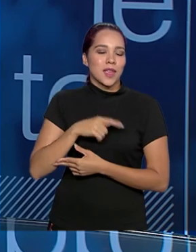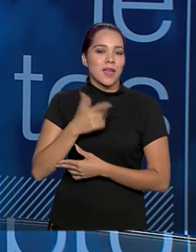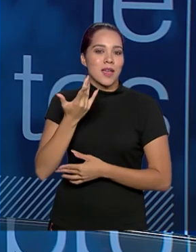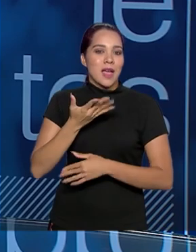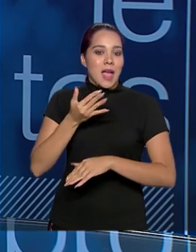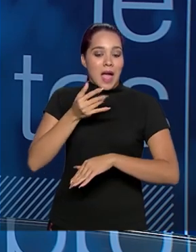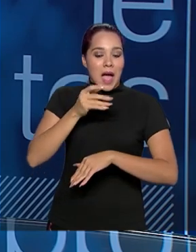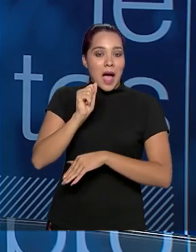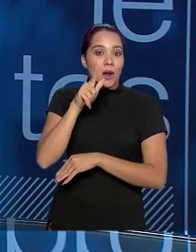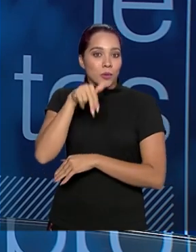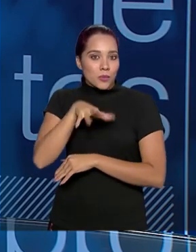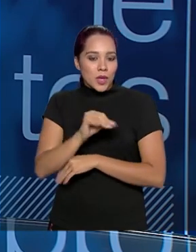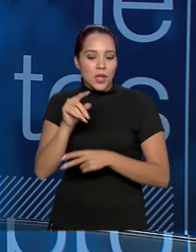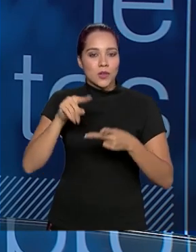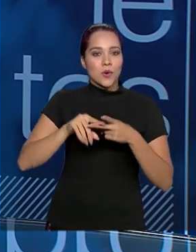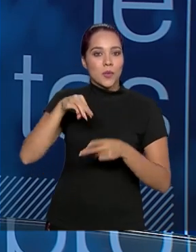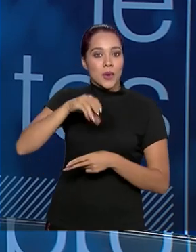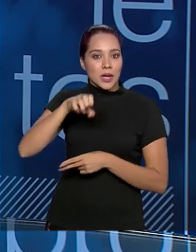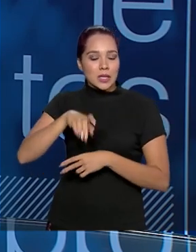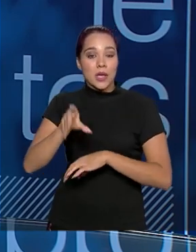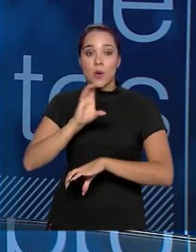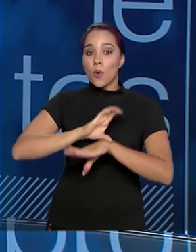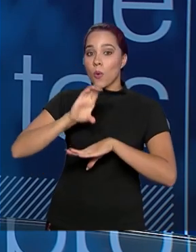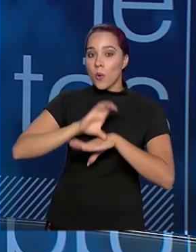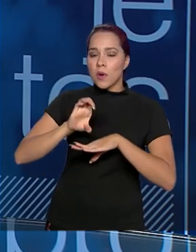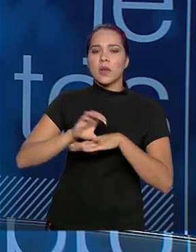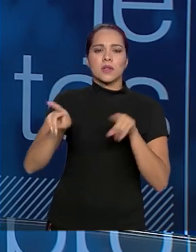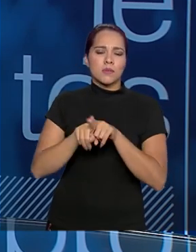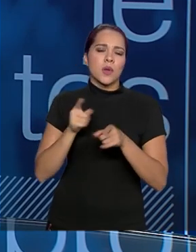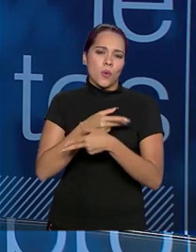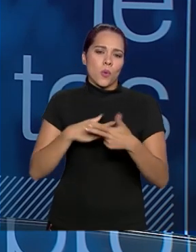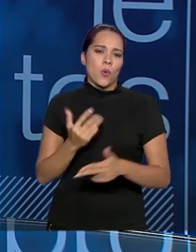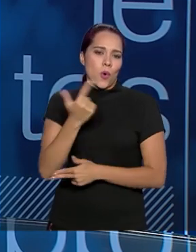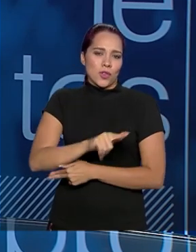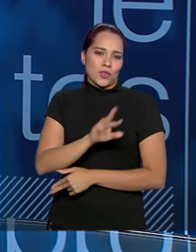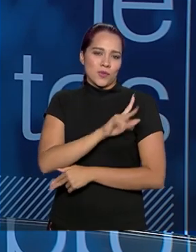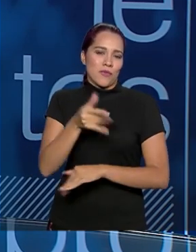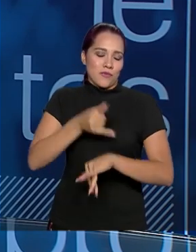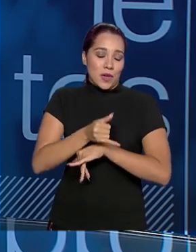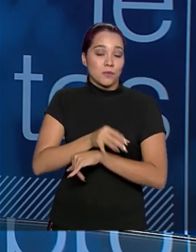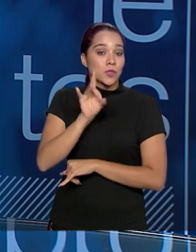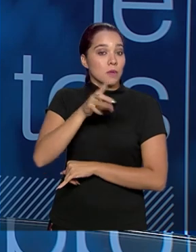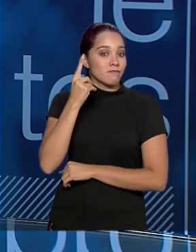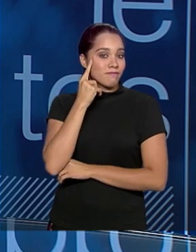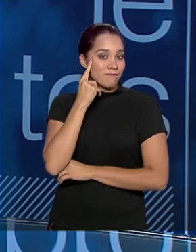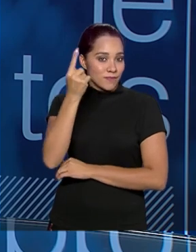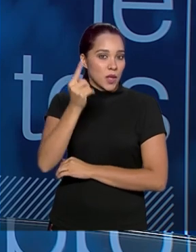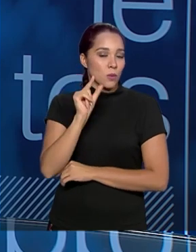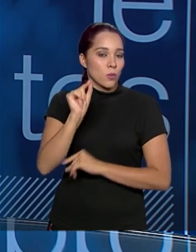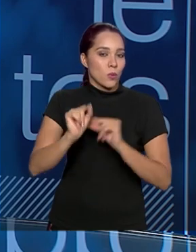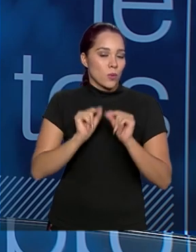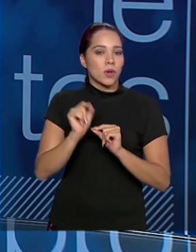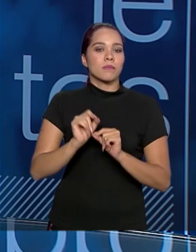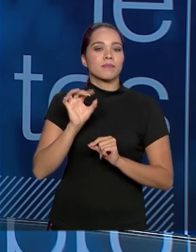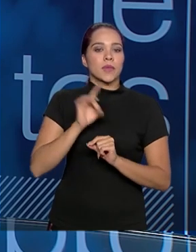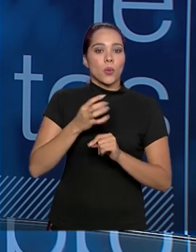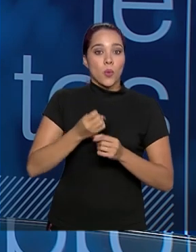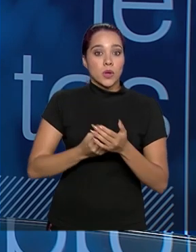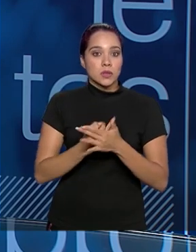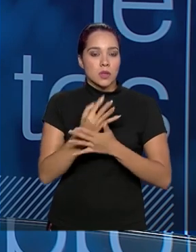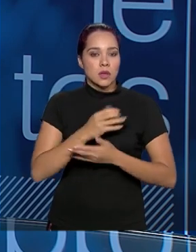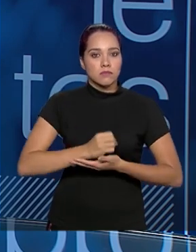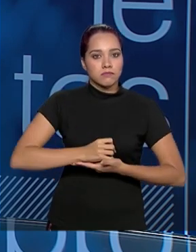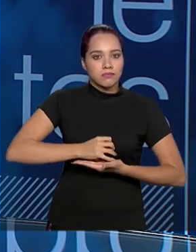alumínio, manganês, cobre, mas também de não metálicos. Só para você ter uma ideia, em volume de